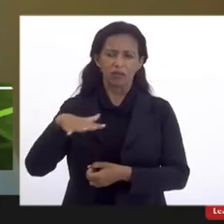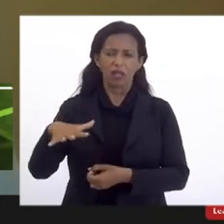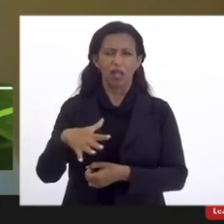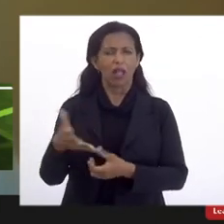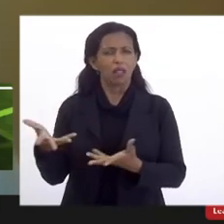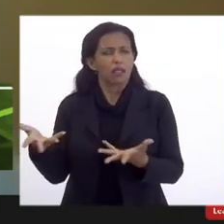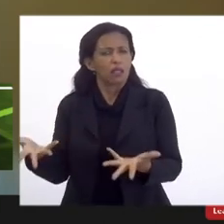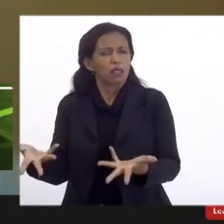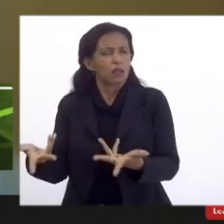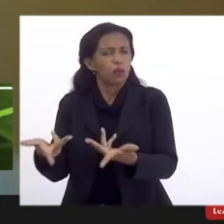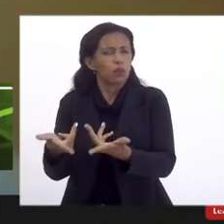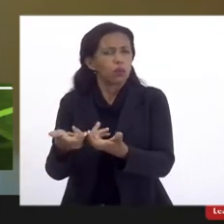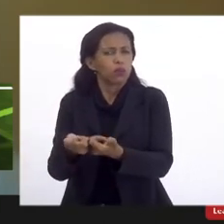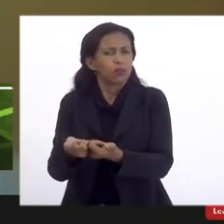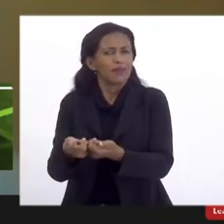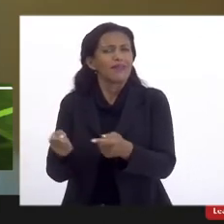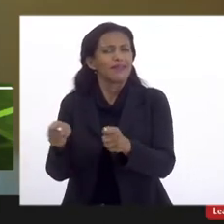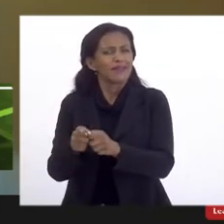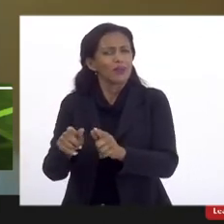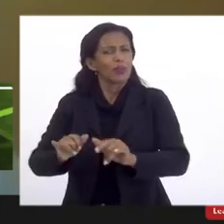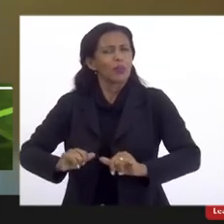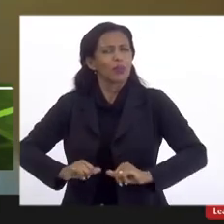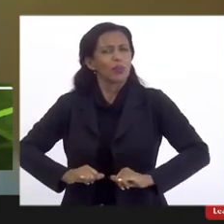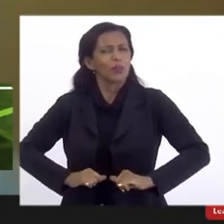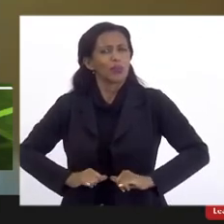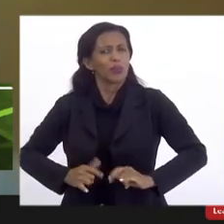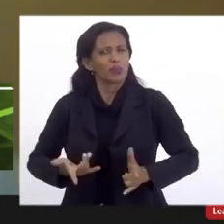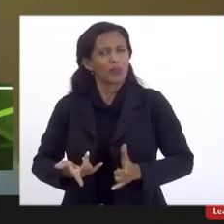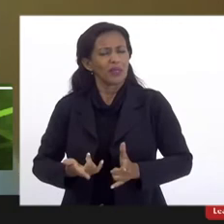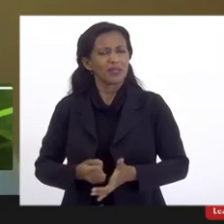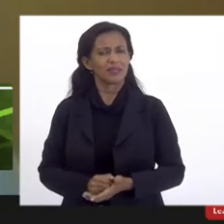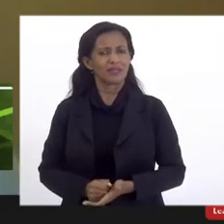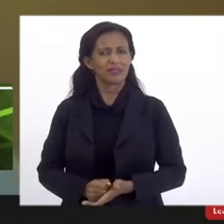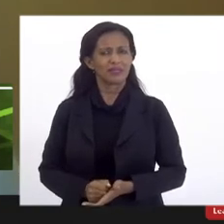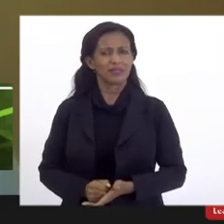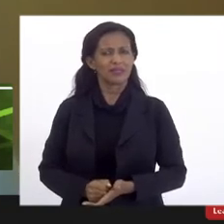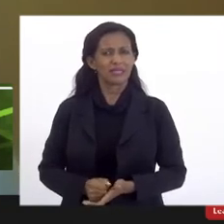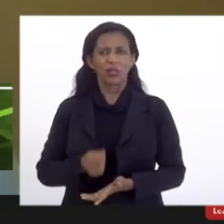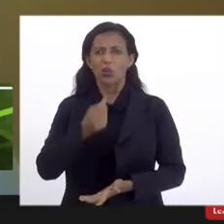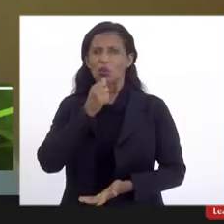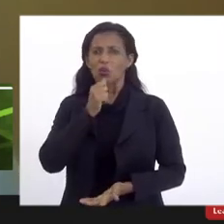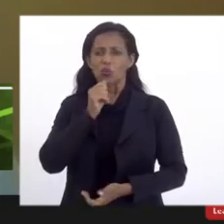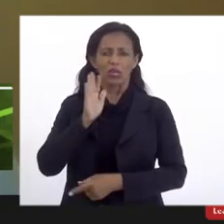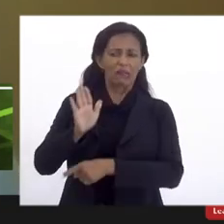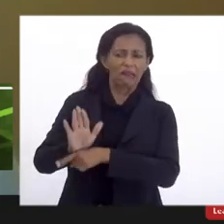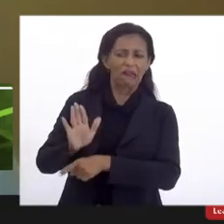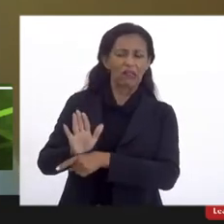e tão judiada, ser negligenciada nesses pontos.